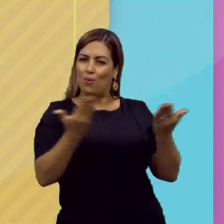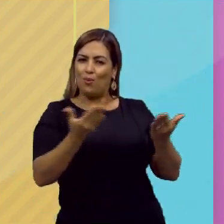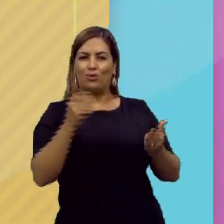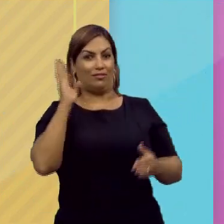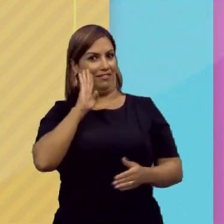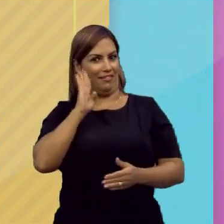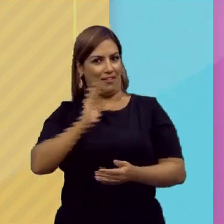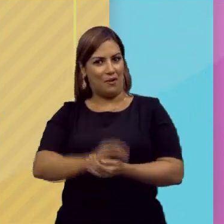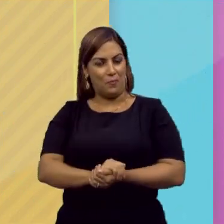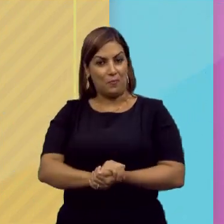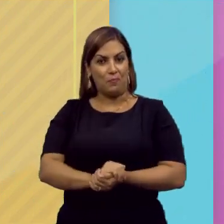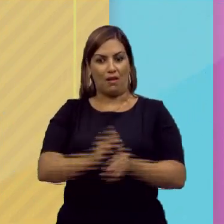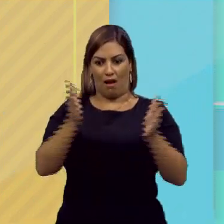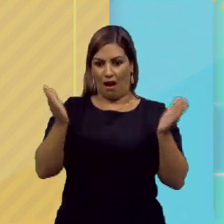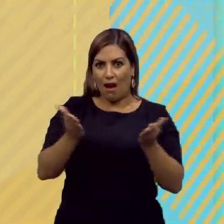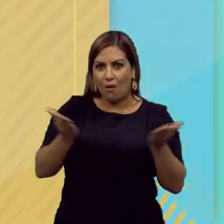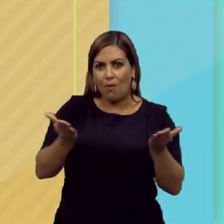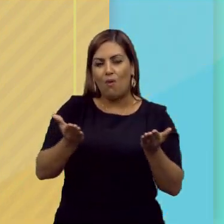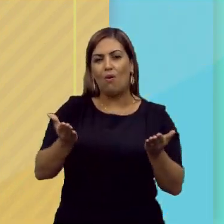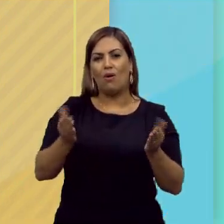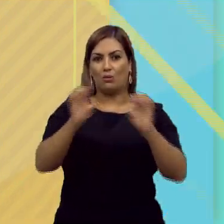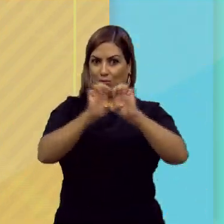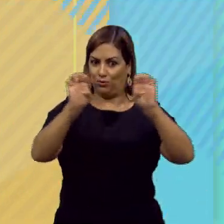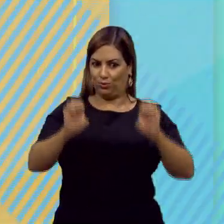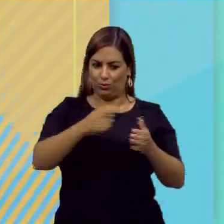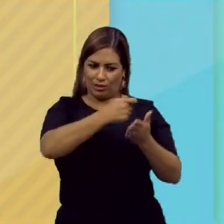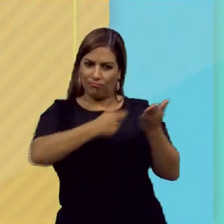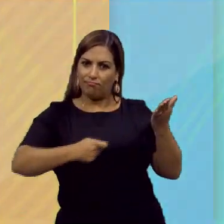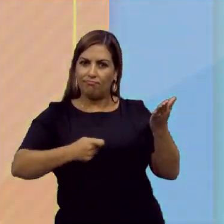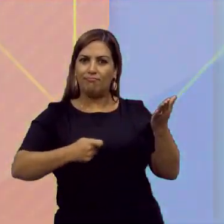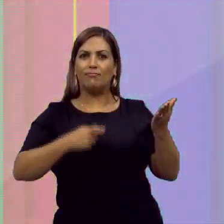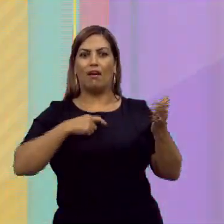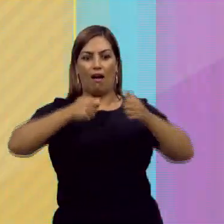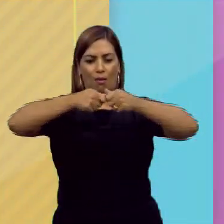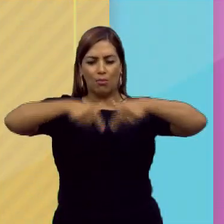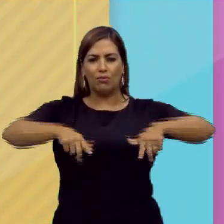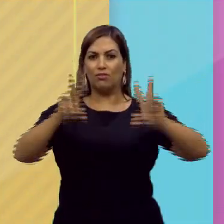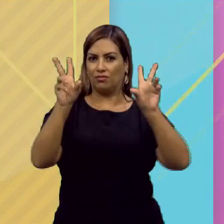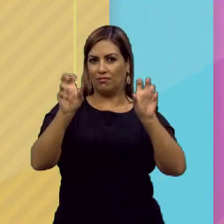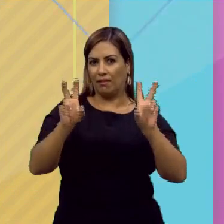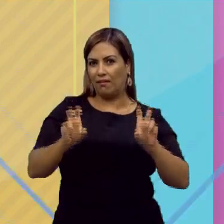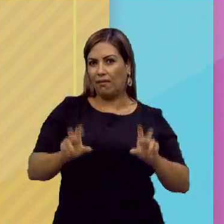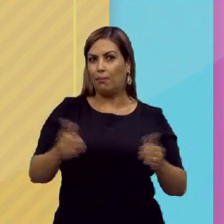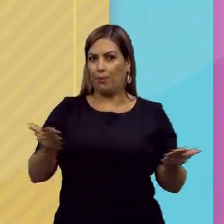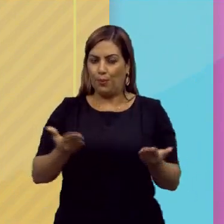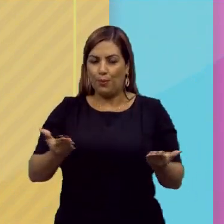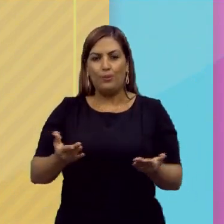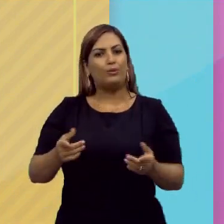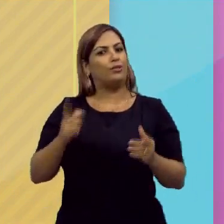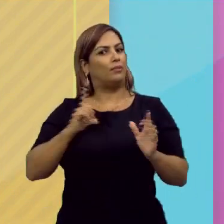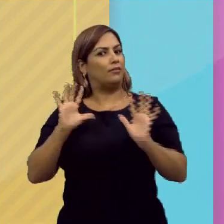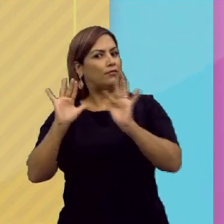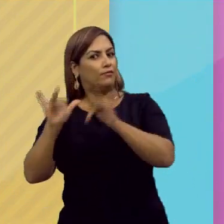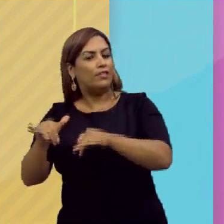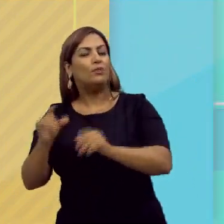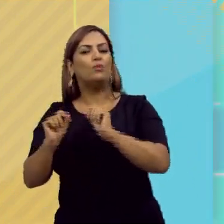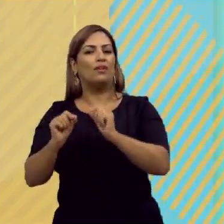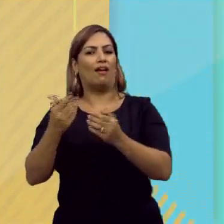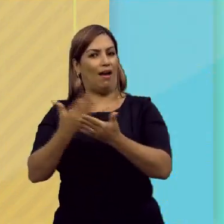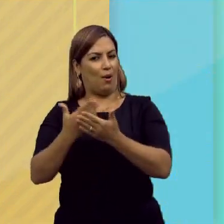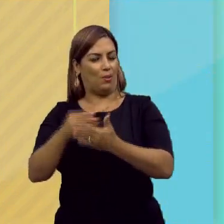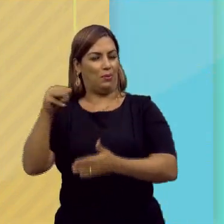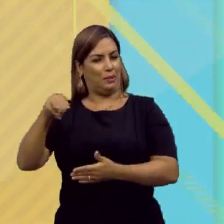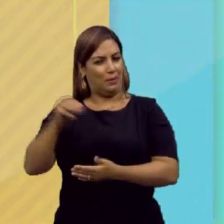que está muito massa. Nesse primeiro bloco você confere a estrutura da redação, abordando alguns temas da atualidade, e para finalizar,